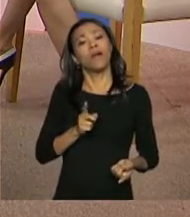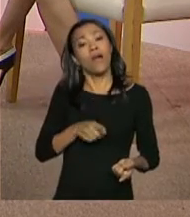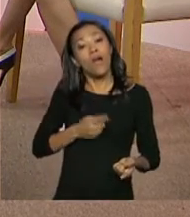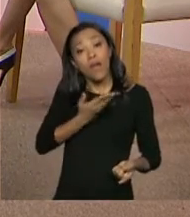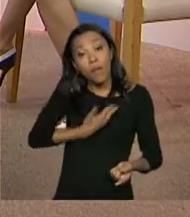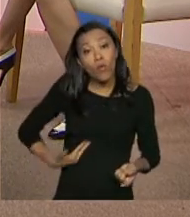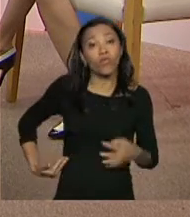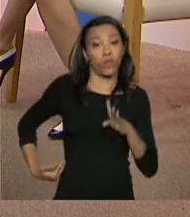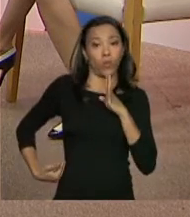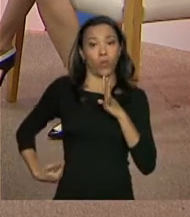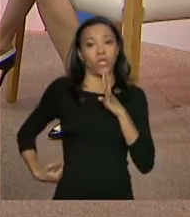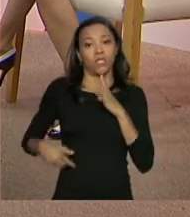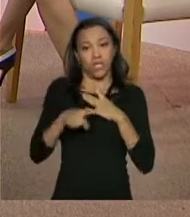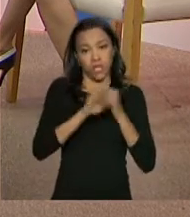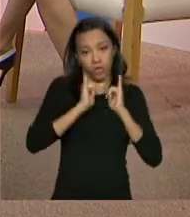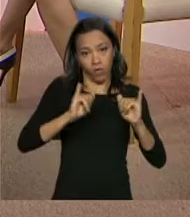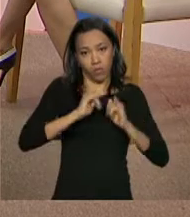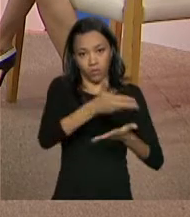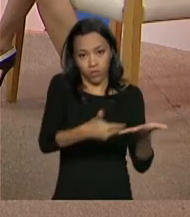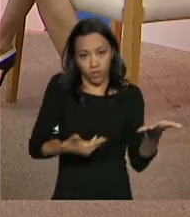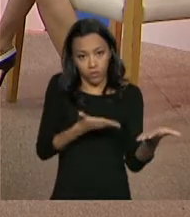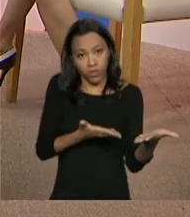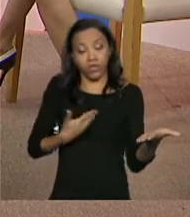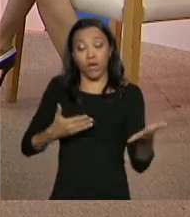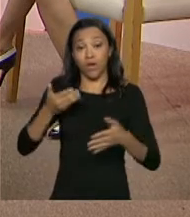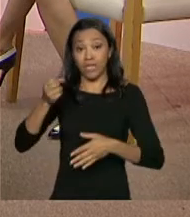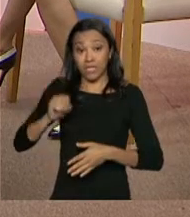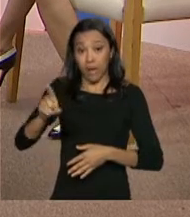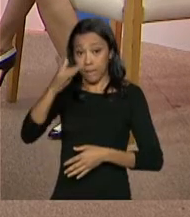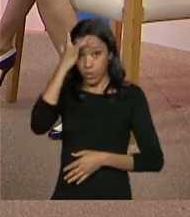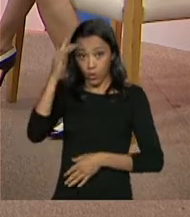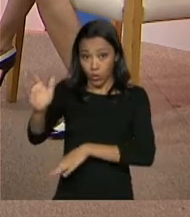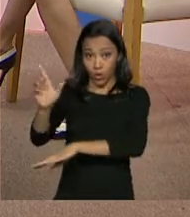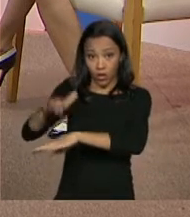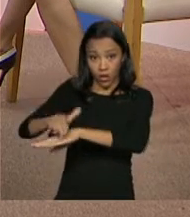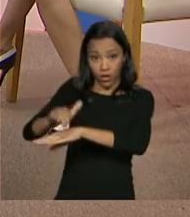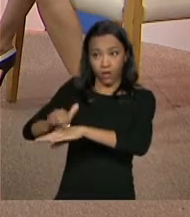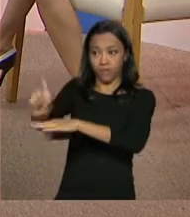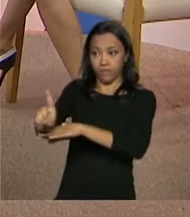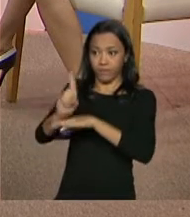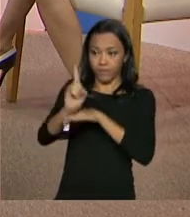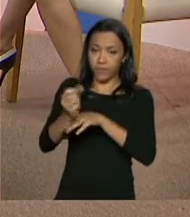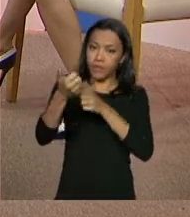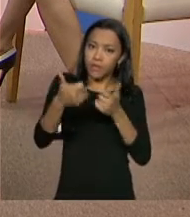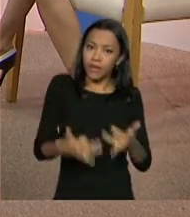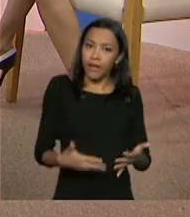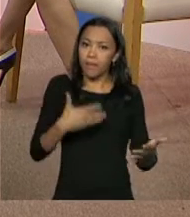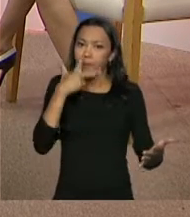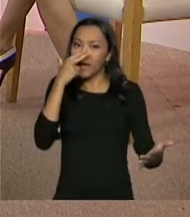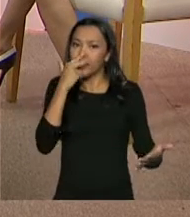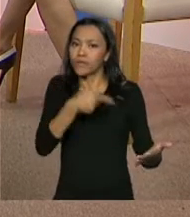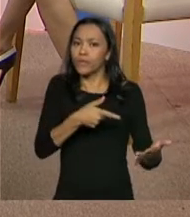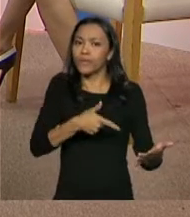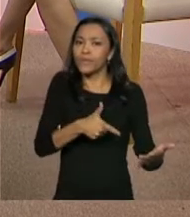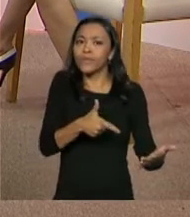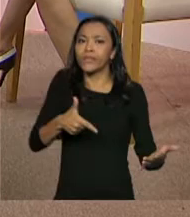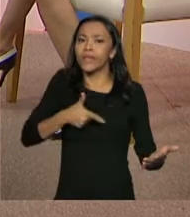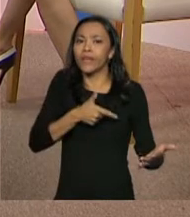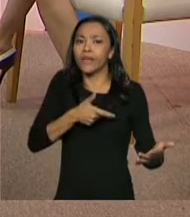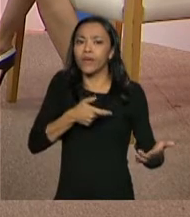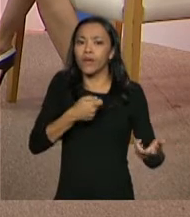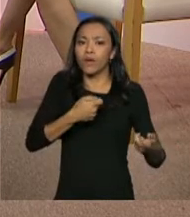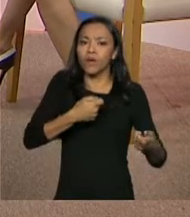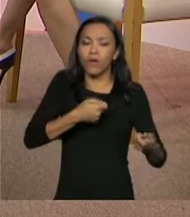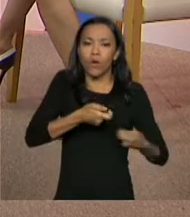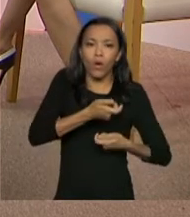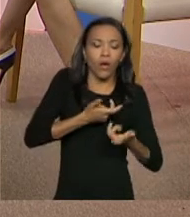Então, o fato de ter autodeclaração não significa que o Cadastro não tenha controle e avaliações. O Cadastro